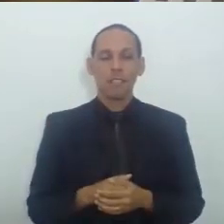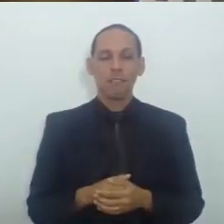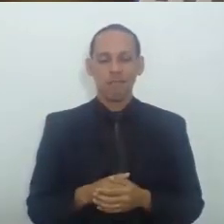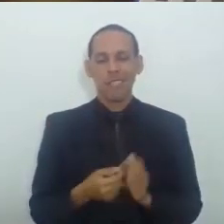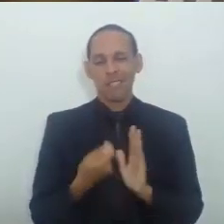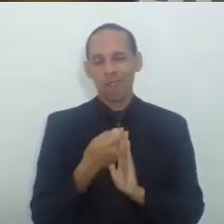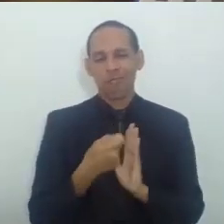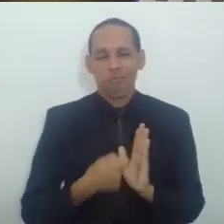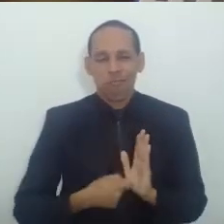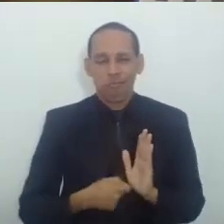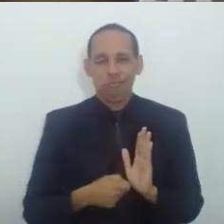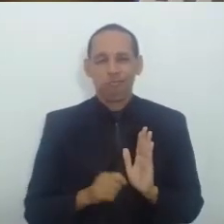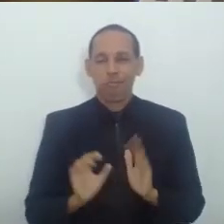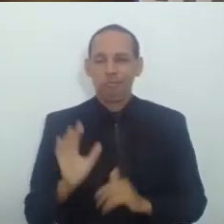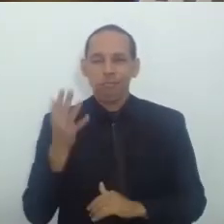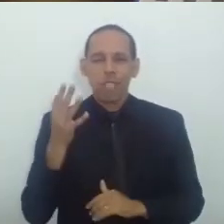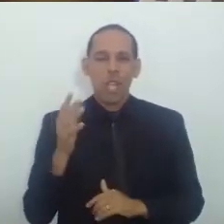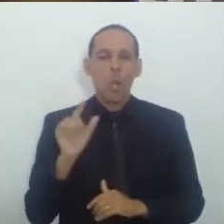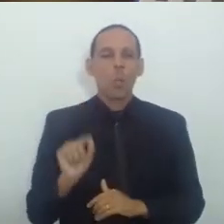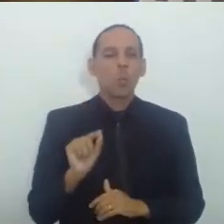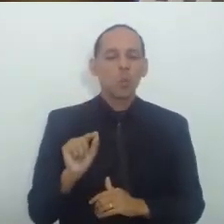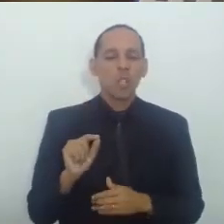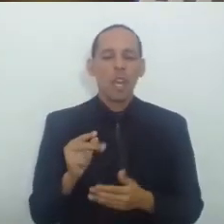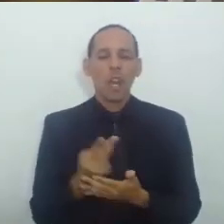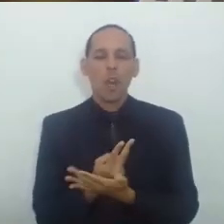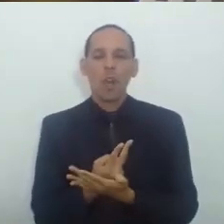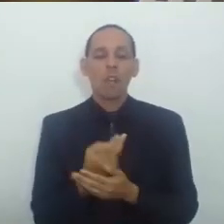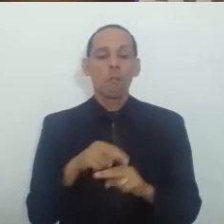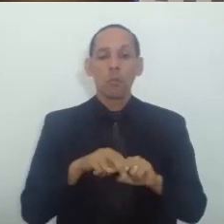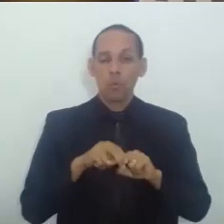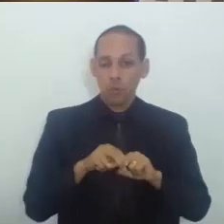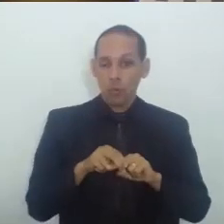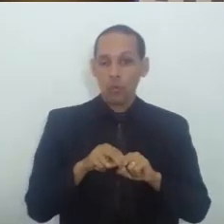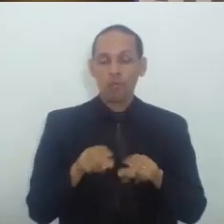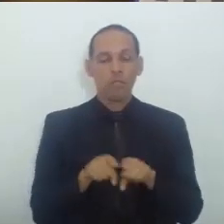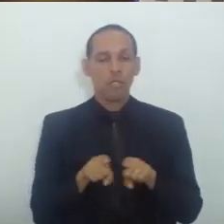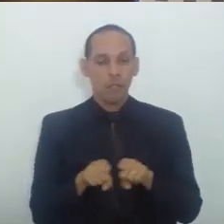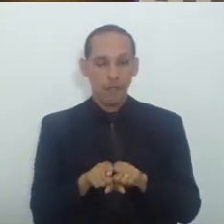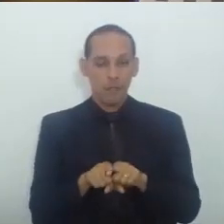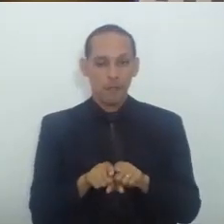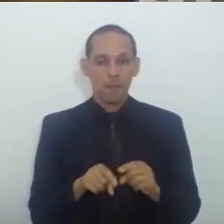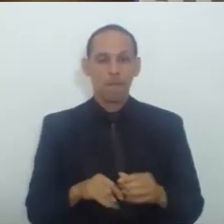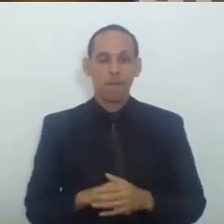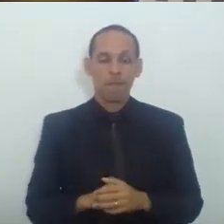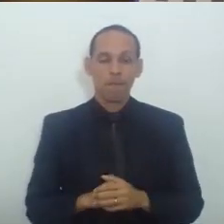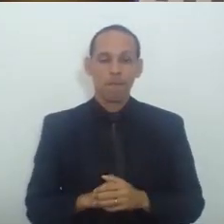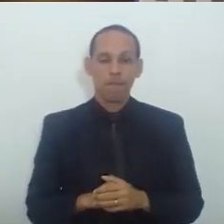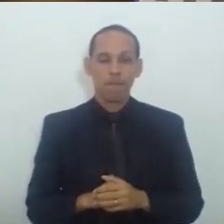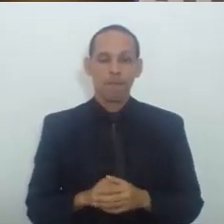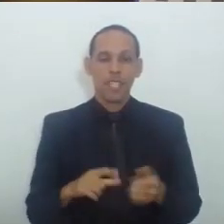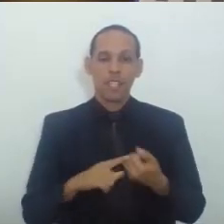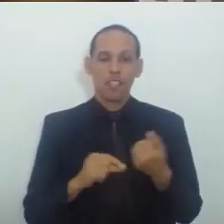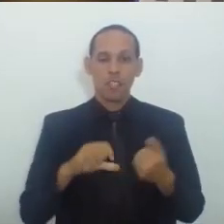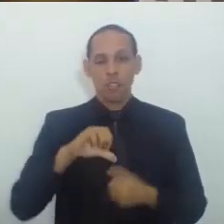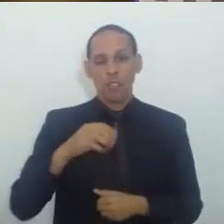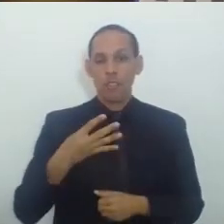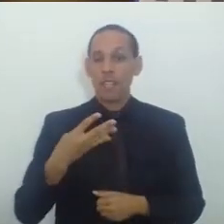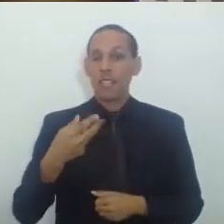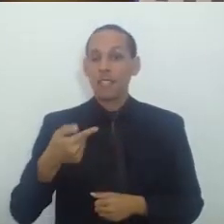é O incidente O porquê do incidente Trago A transcrição Do artigo 947